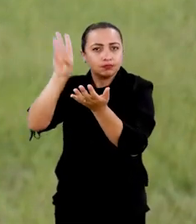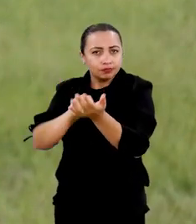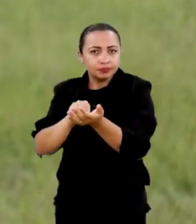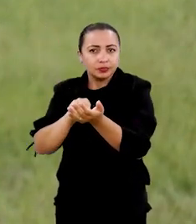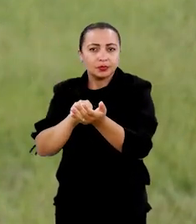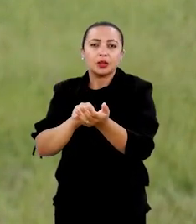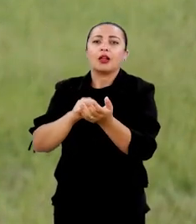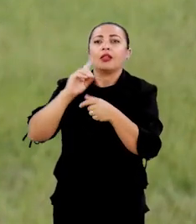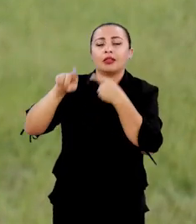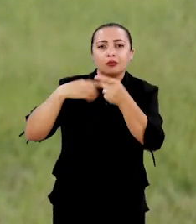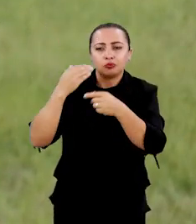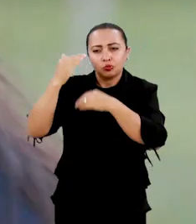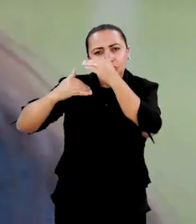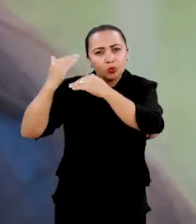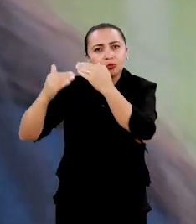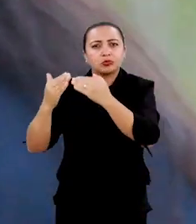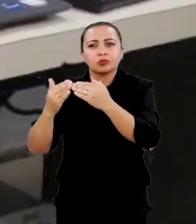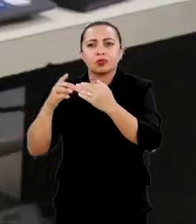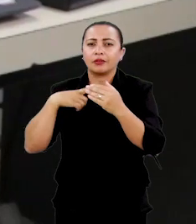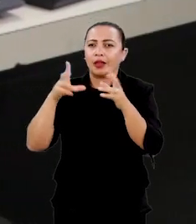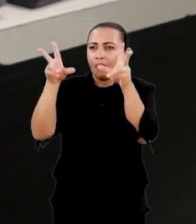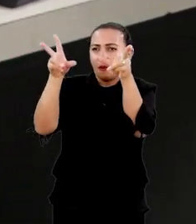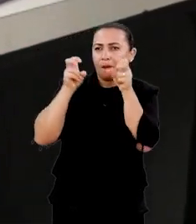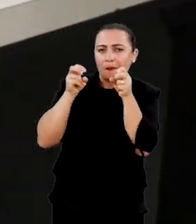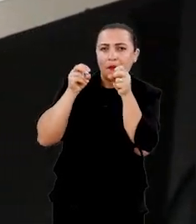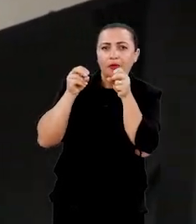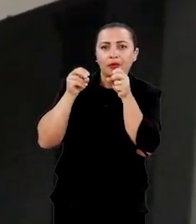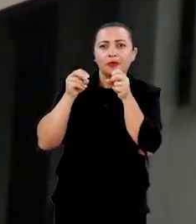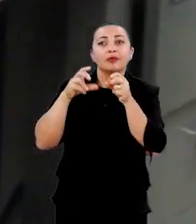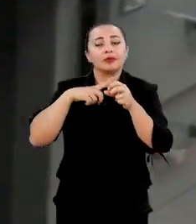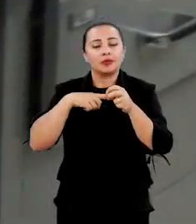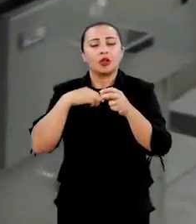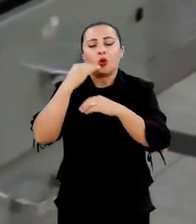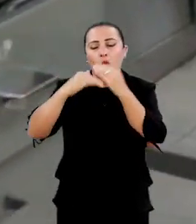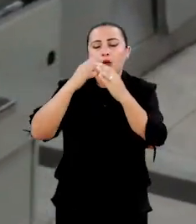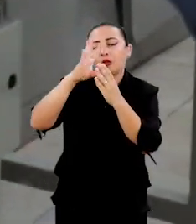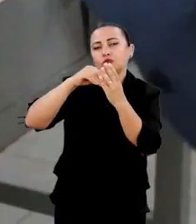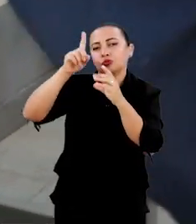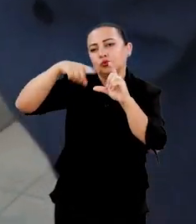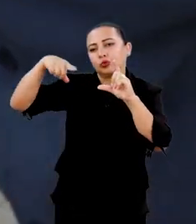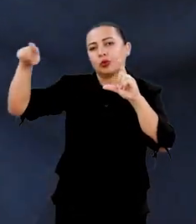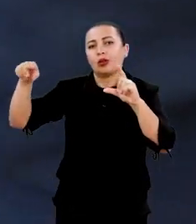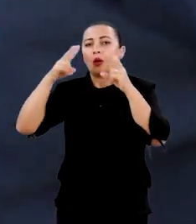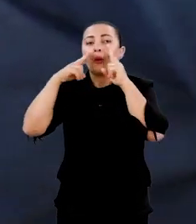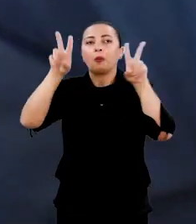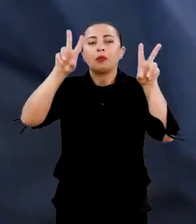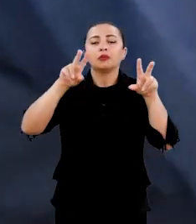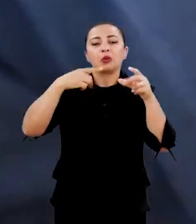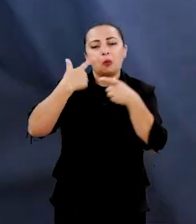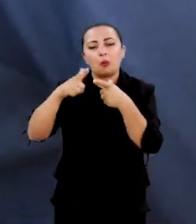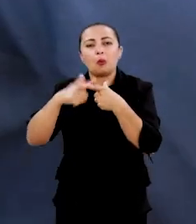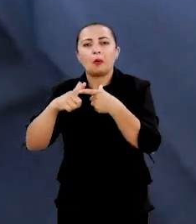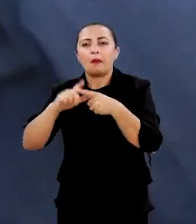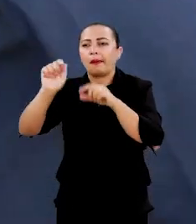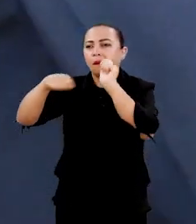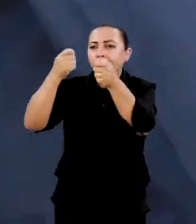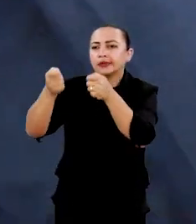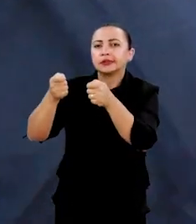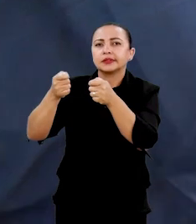Então, são esses dados que nós processamos. Temos os receptores. No receptor, a gente processa esses dados e observa a perturbação do sinal, quão